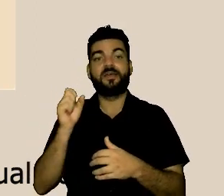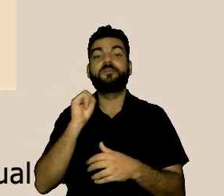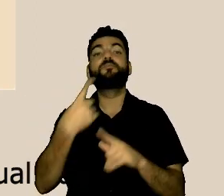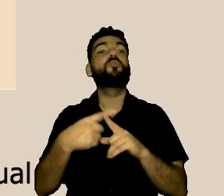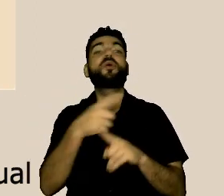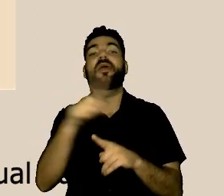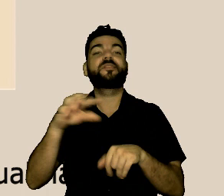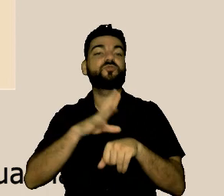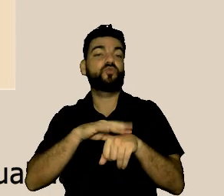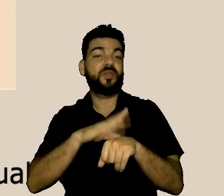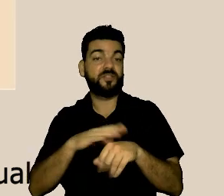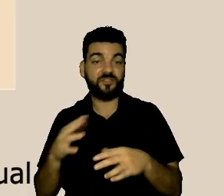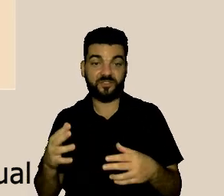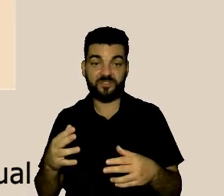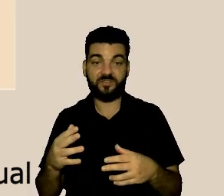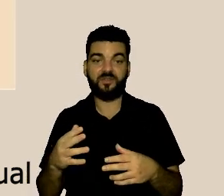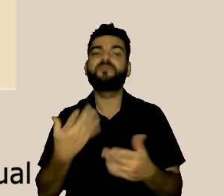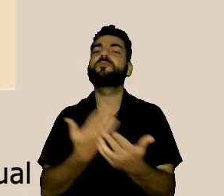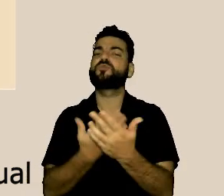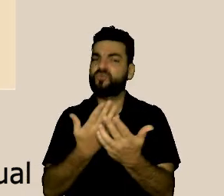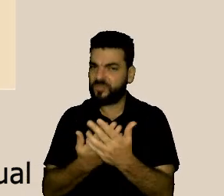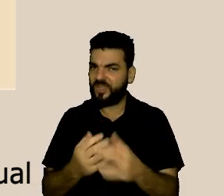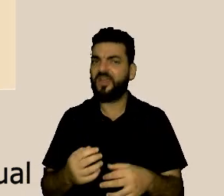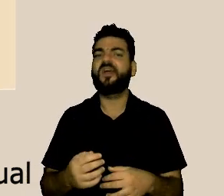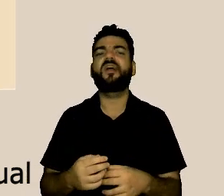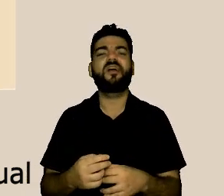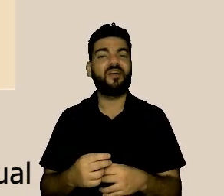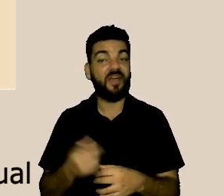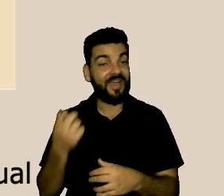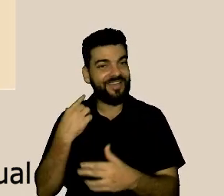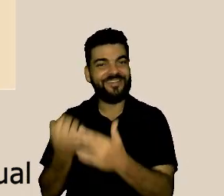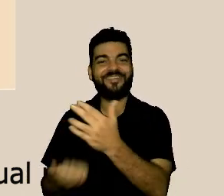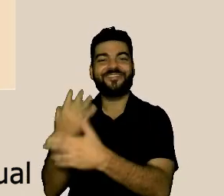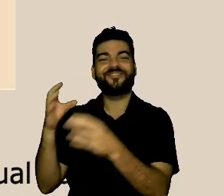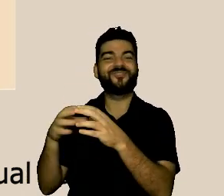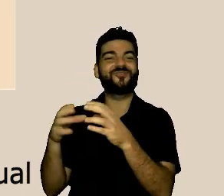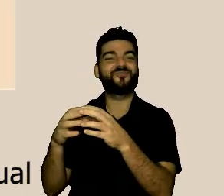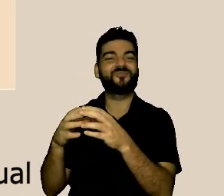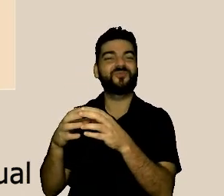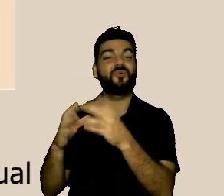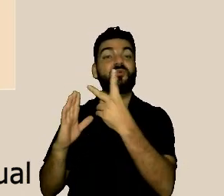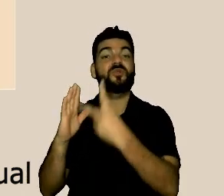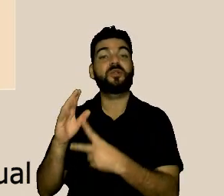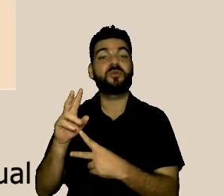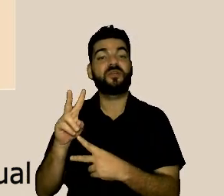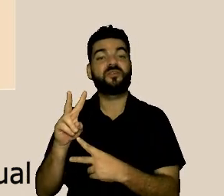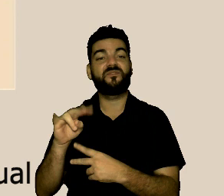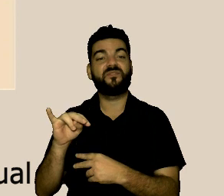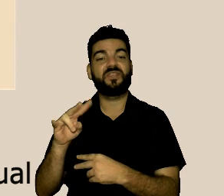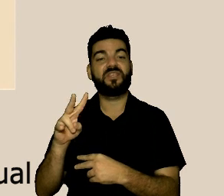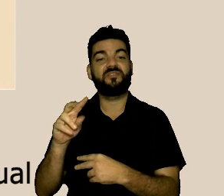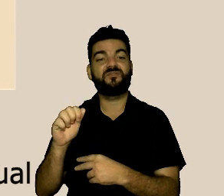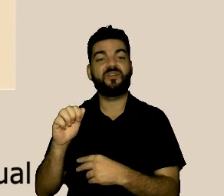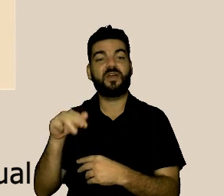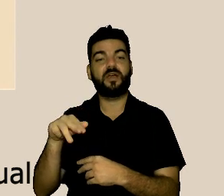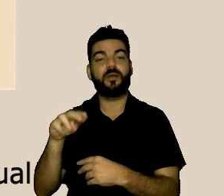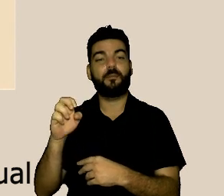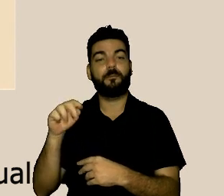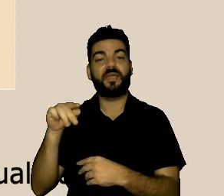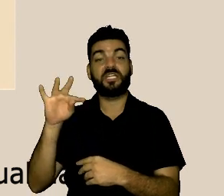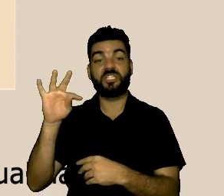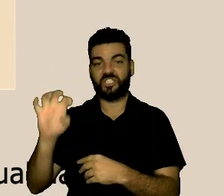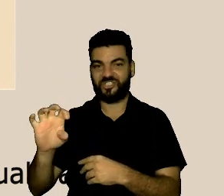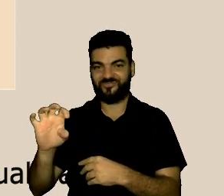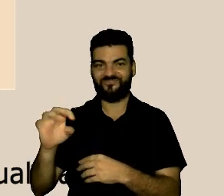vamos fazer um trabalho e daí que nasceu vivamente esse programa ele é um